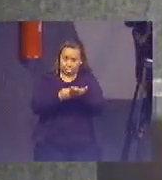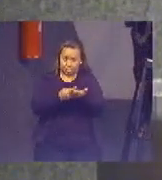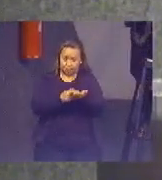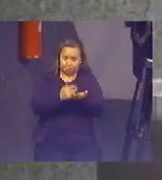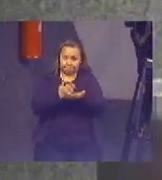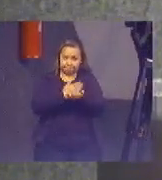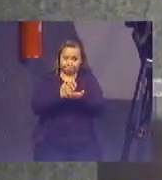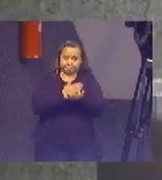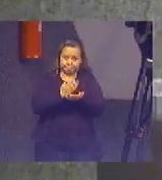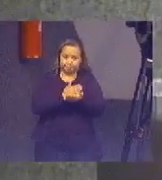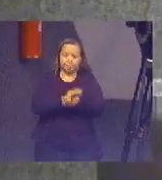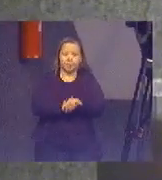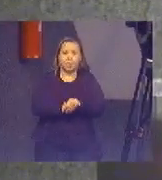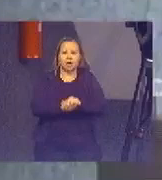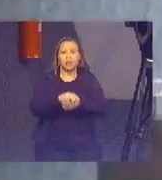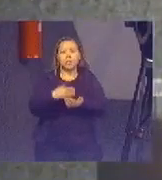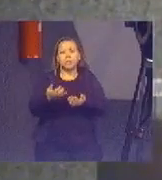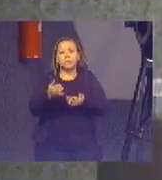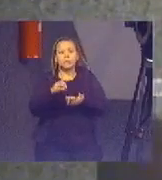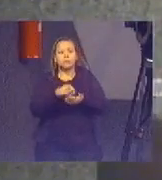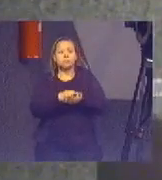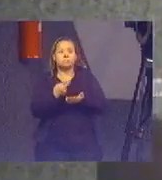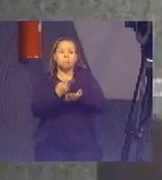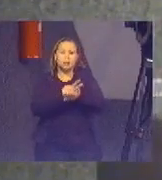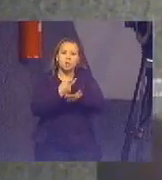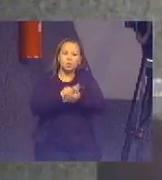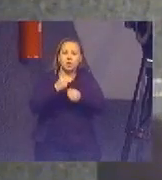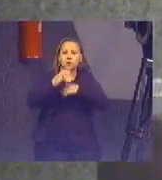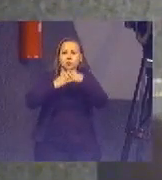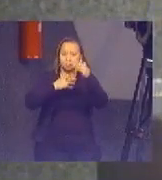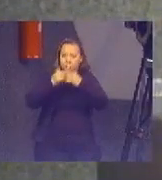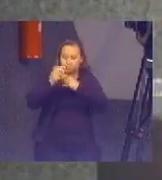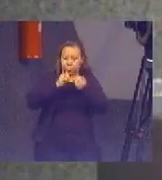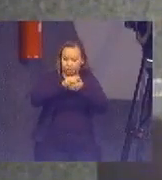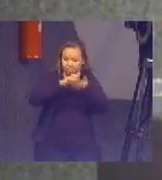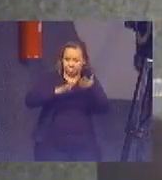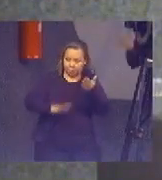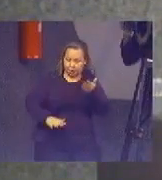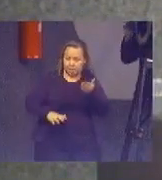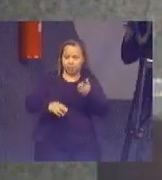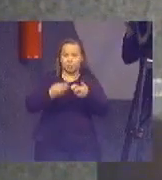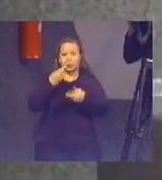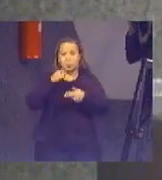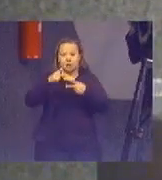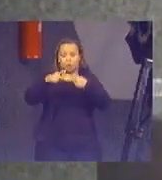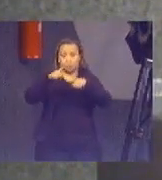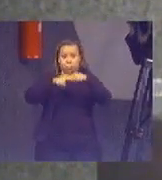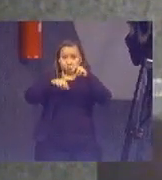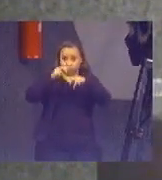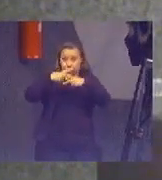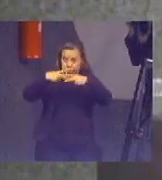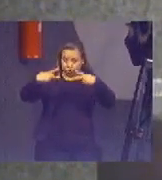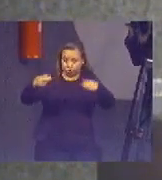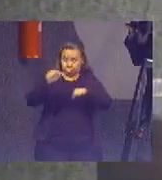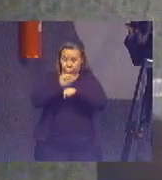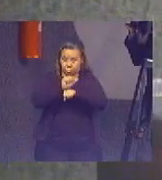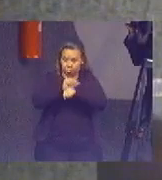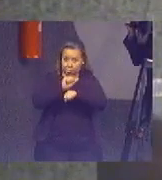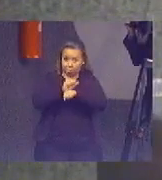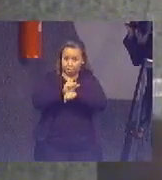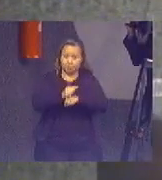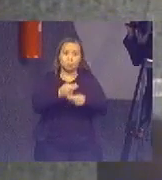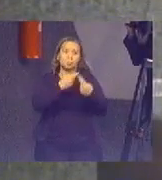Havia falhas na definição de processos, atividades, prazos e produtos esperados, bem como de responsáveis pela tomada de